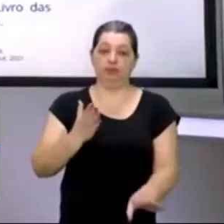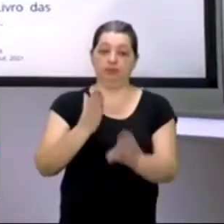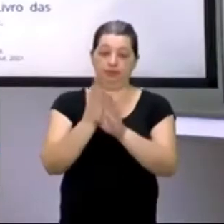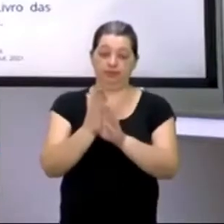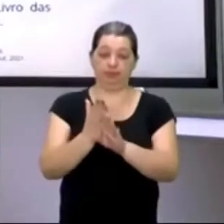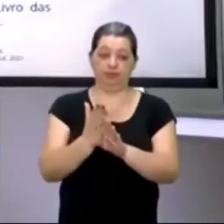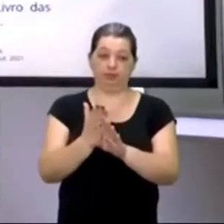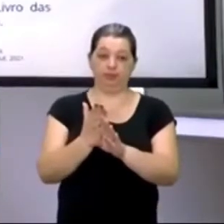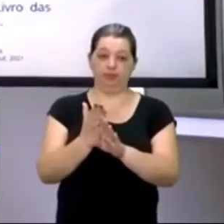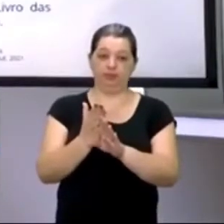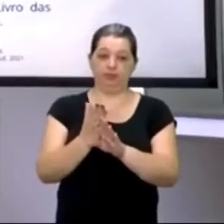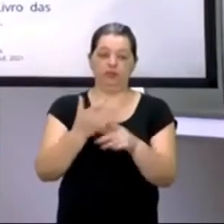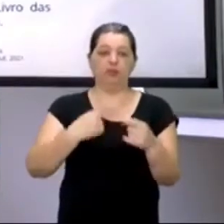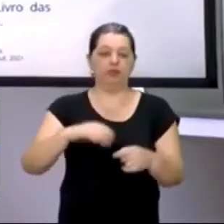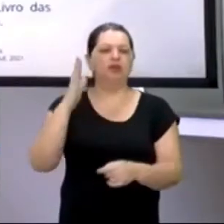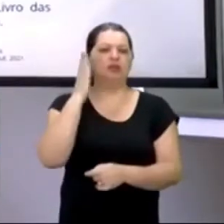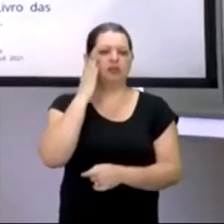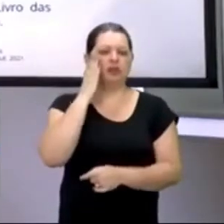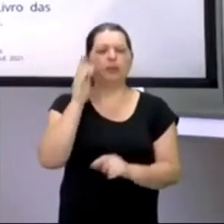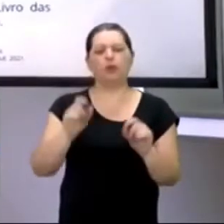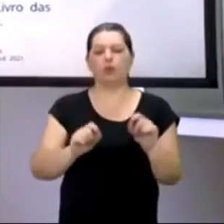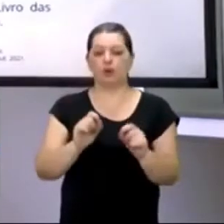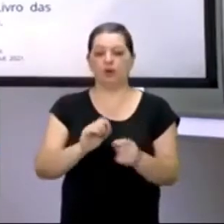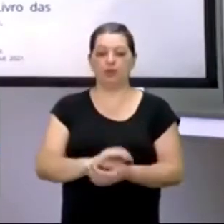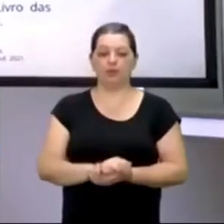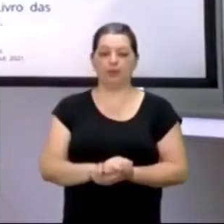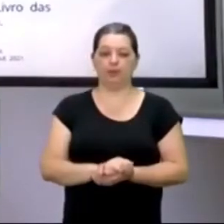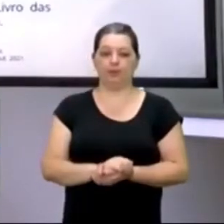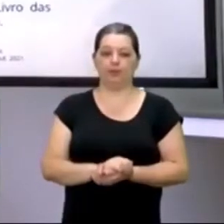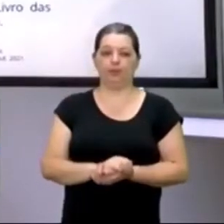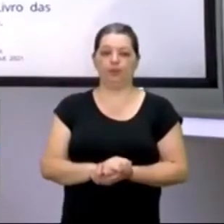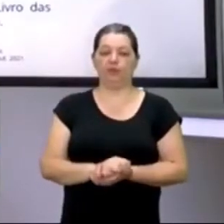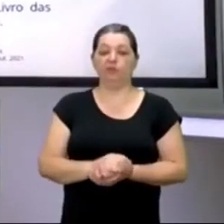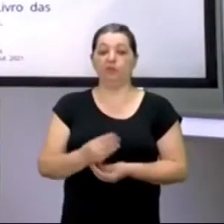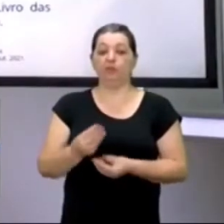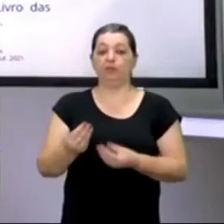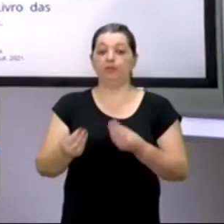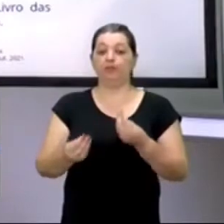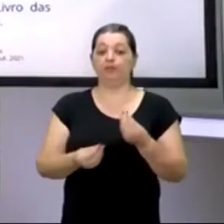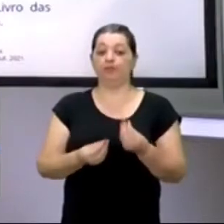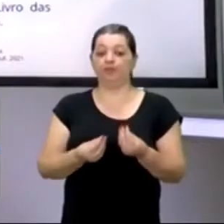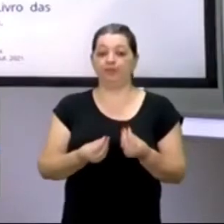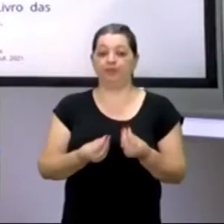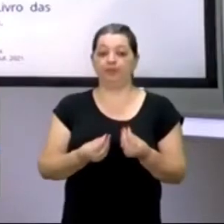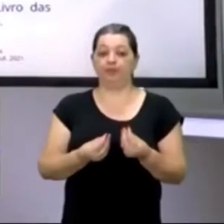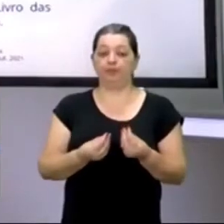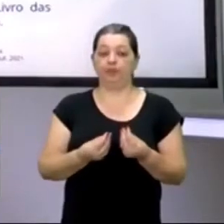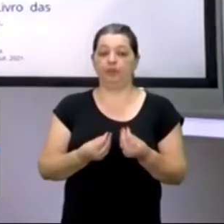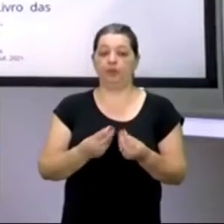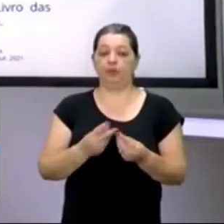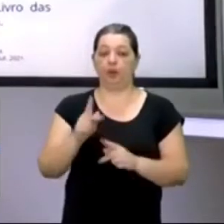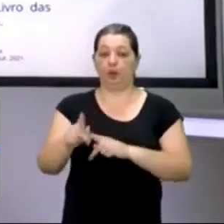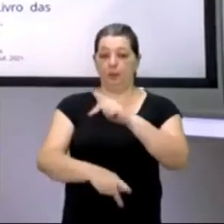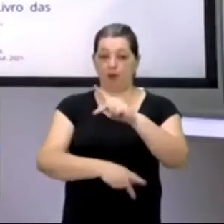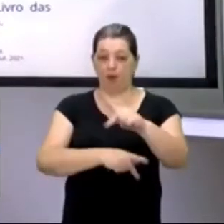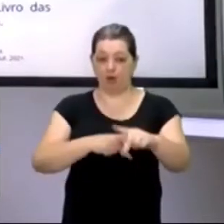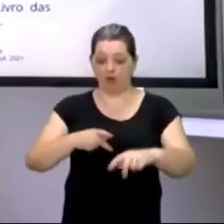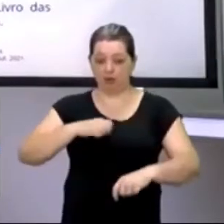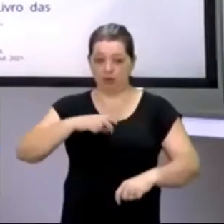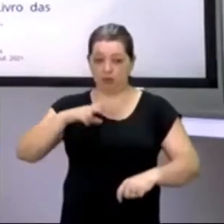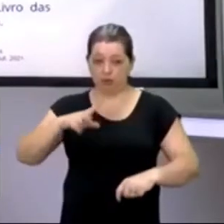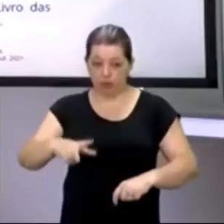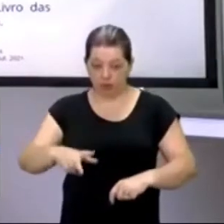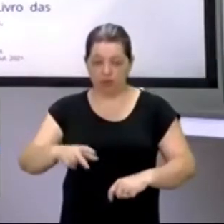é preciso ter uma coisa em mente. Quando os portugueses foram se lançando ao mar,